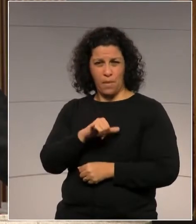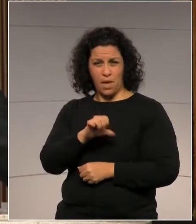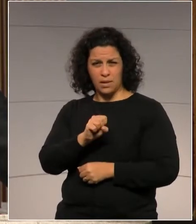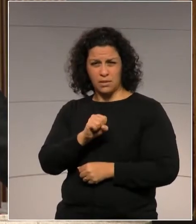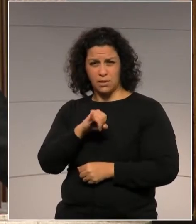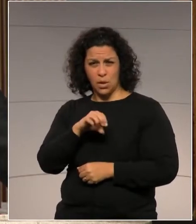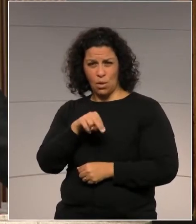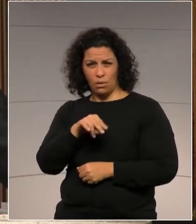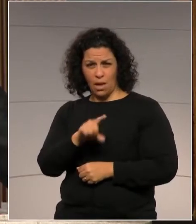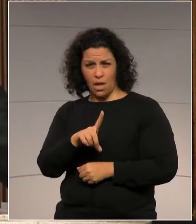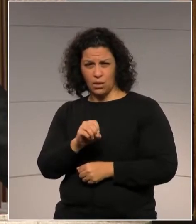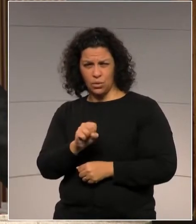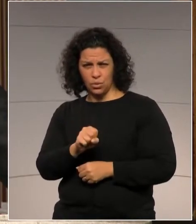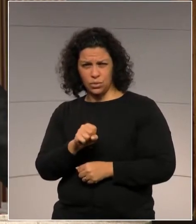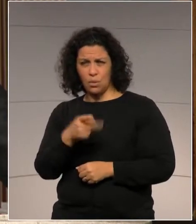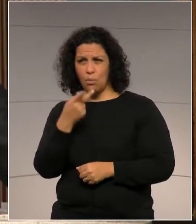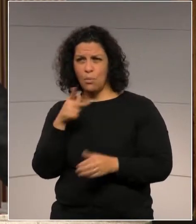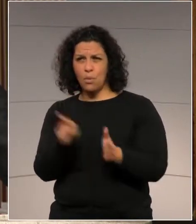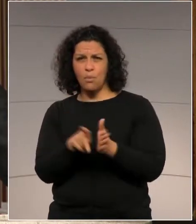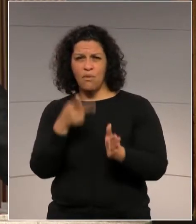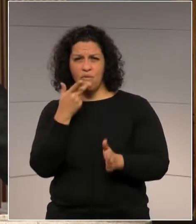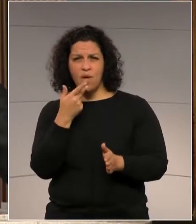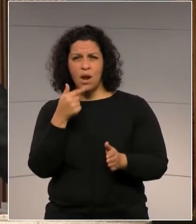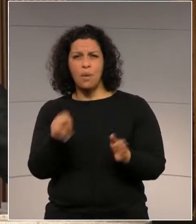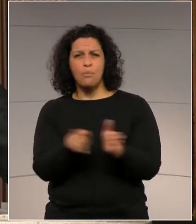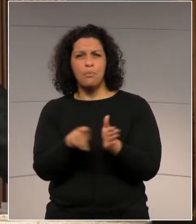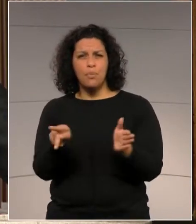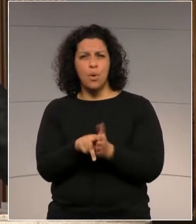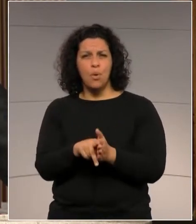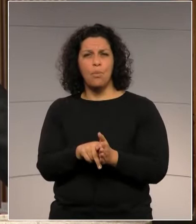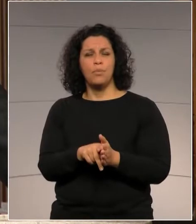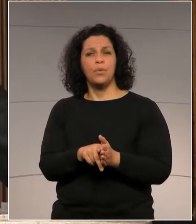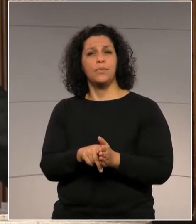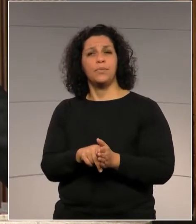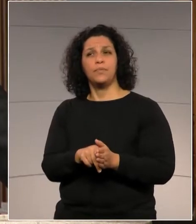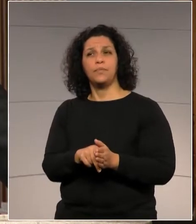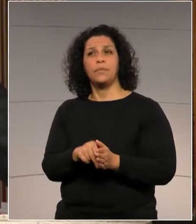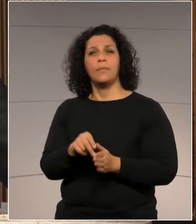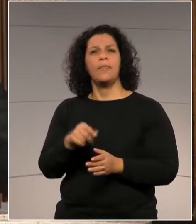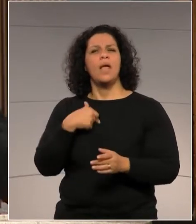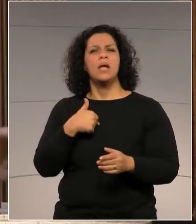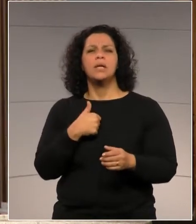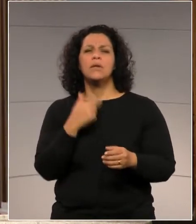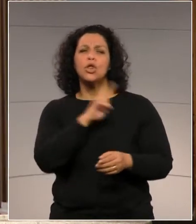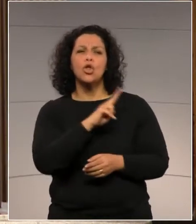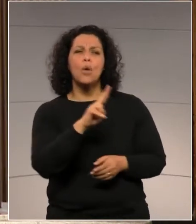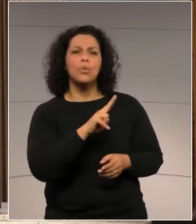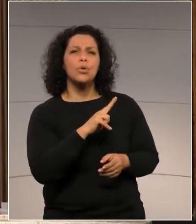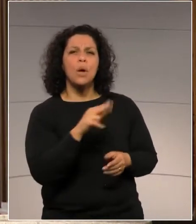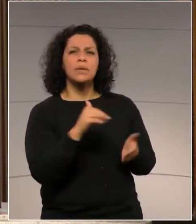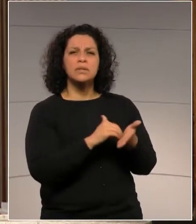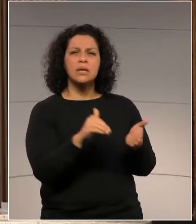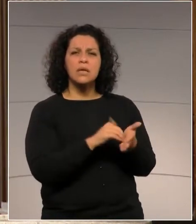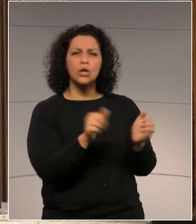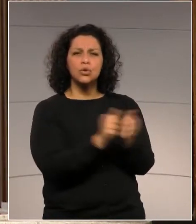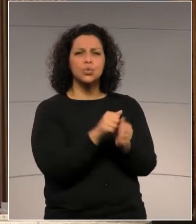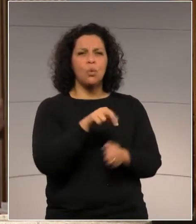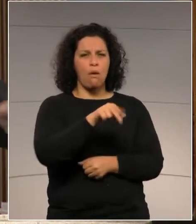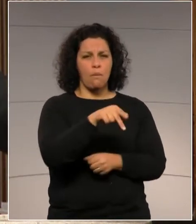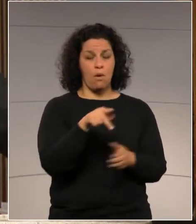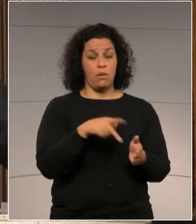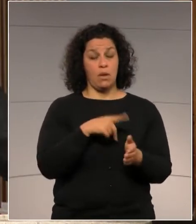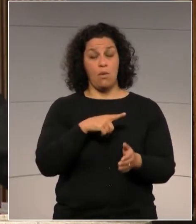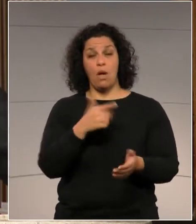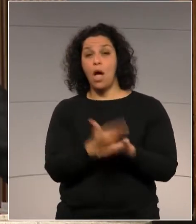E vão dizer, ah, o Requeão nomeou os irmãos como secretários em cargos de confiança. Mas eu fico chocado. Como alguns